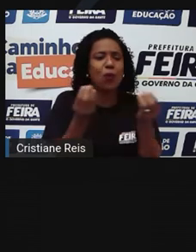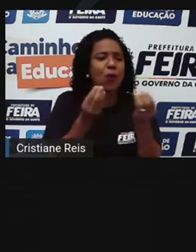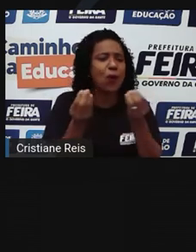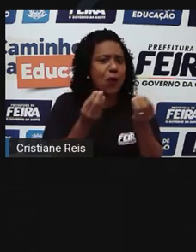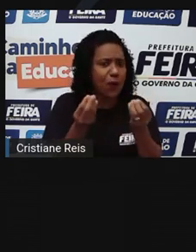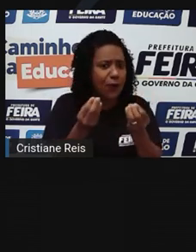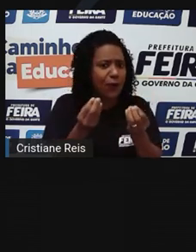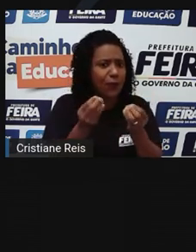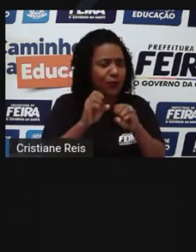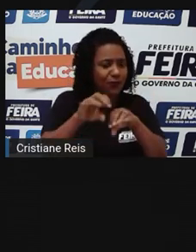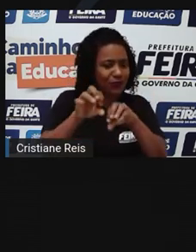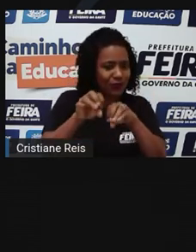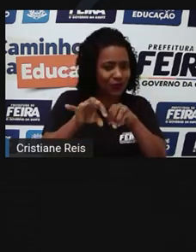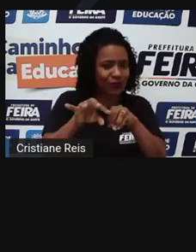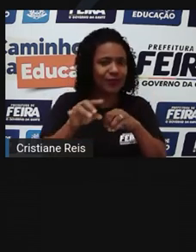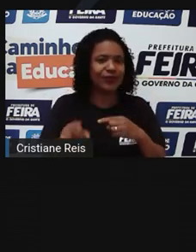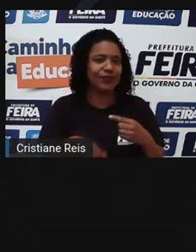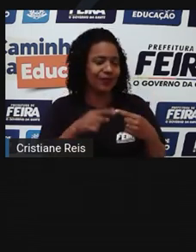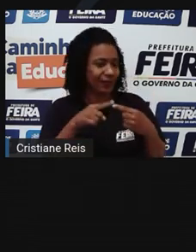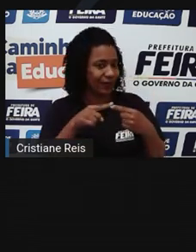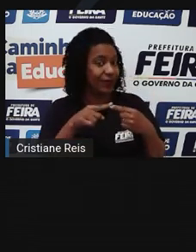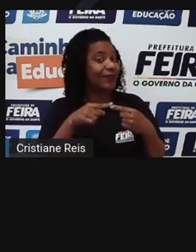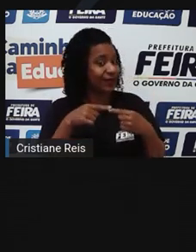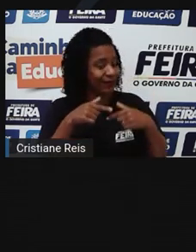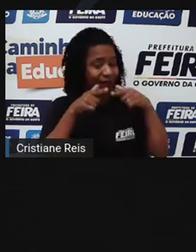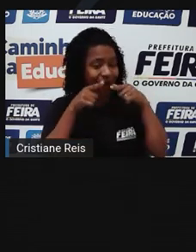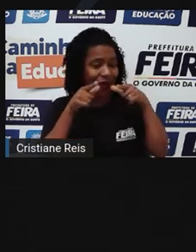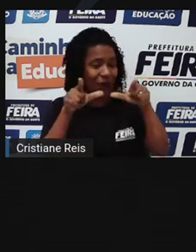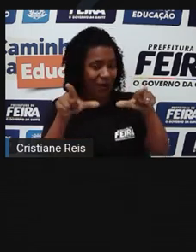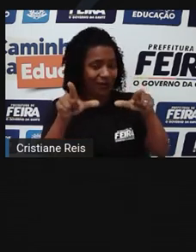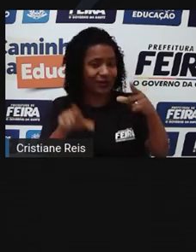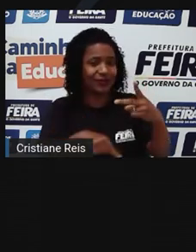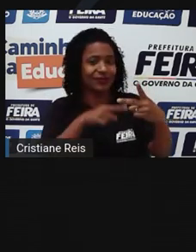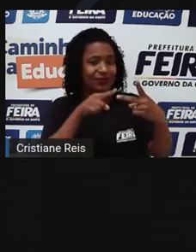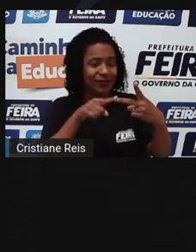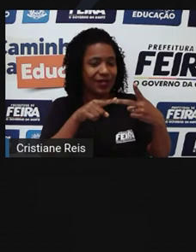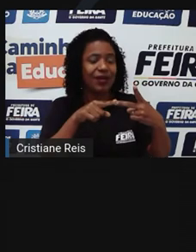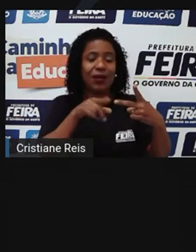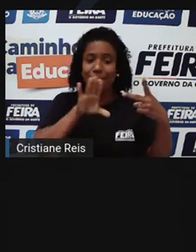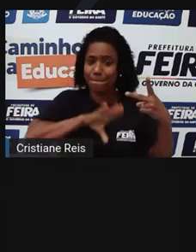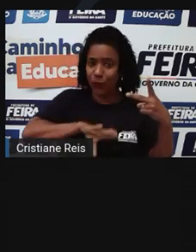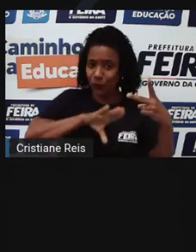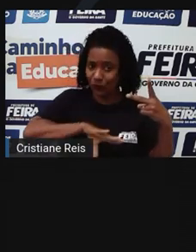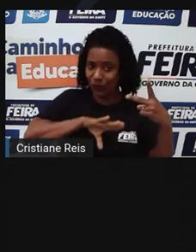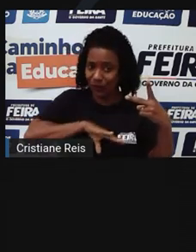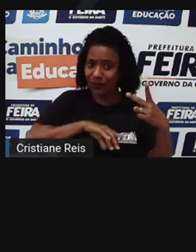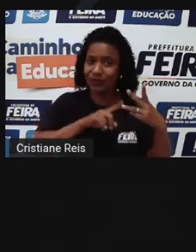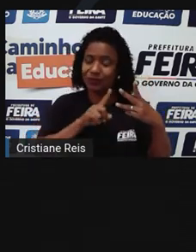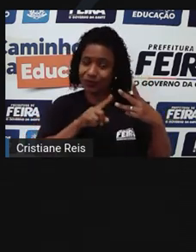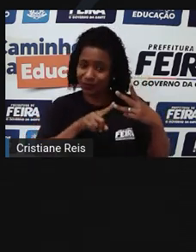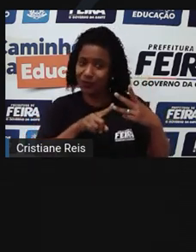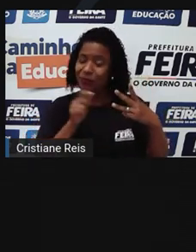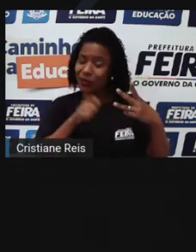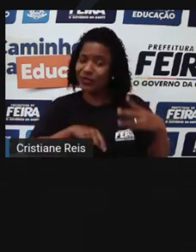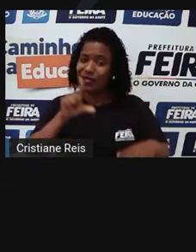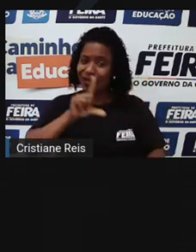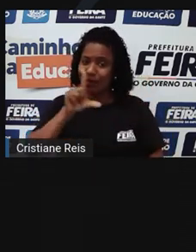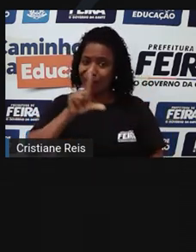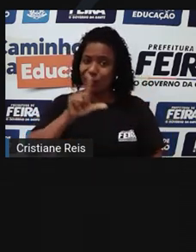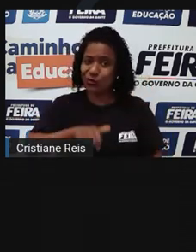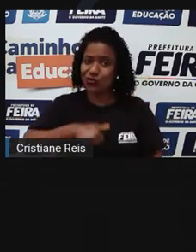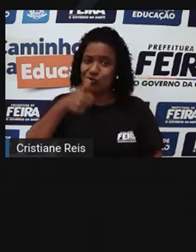conhecimento. 1. Linguagens A. Língua portuguesa B. Língua materna para